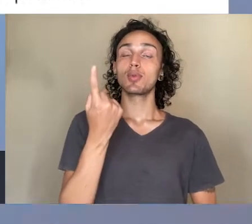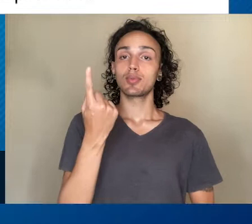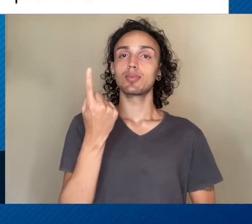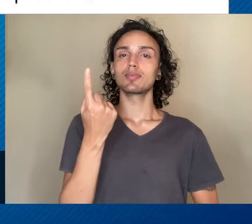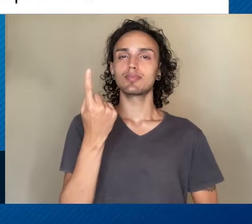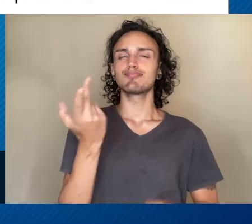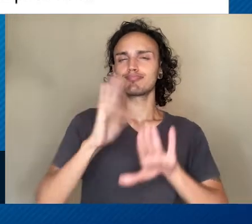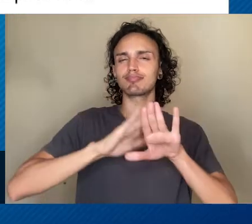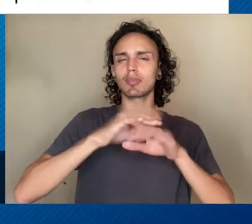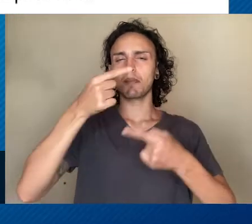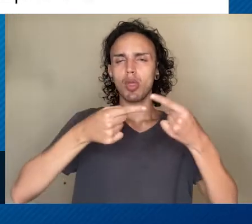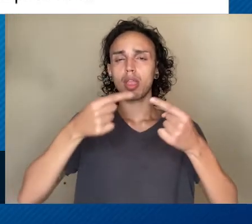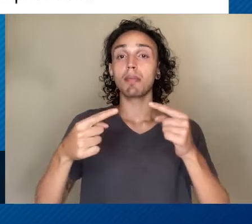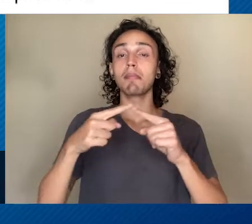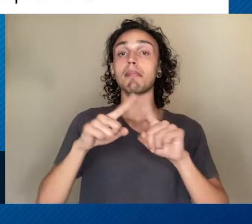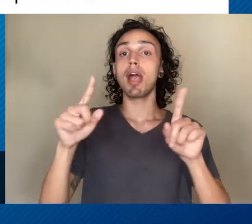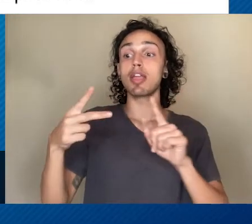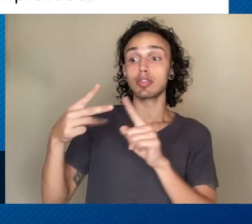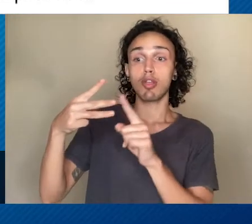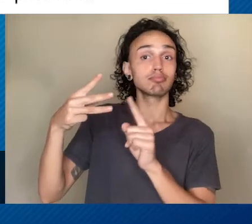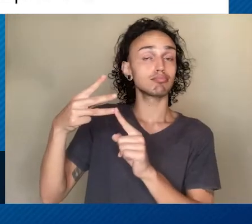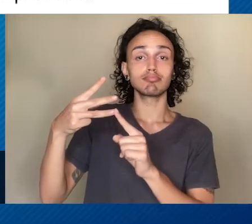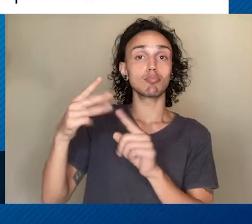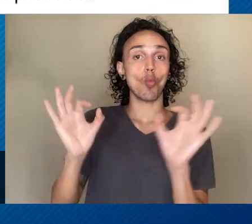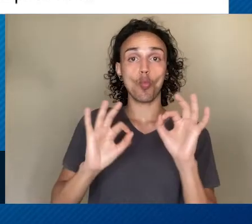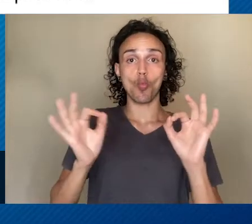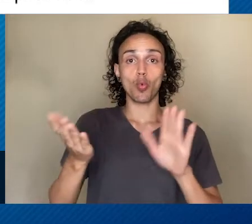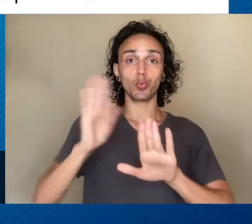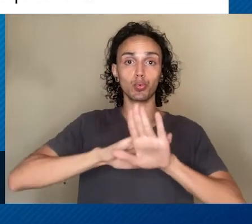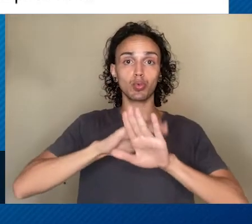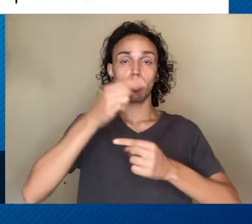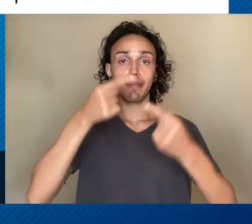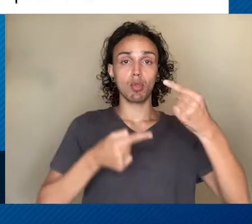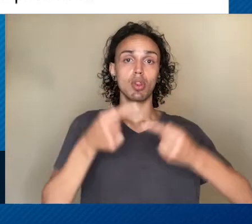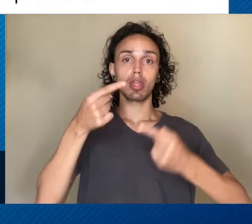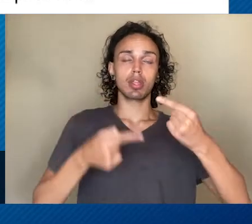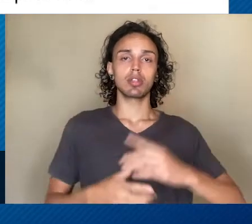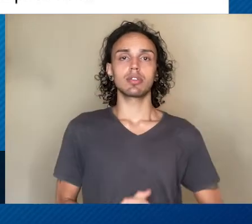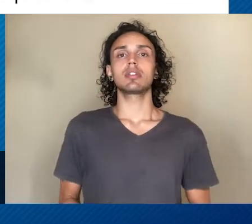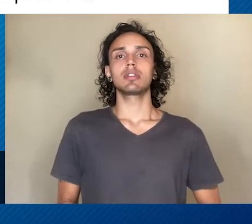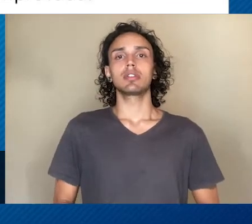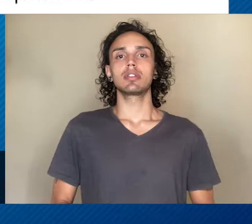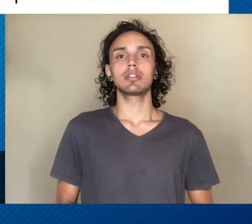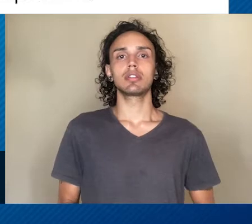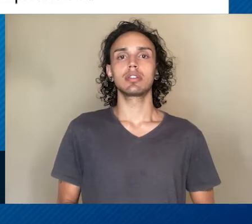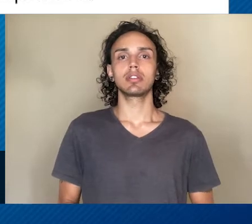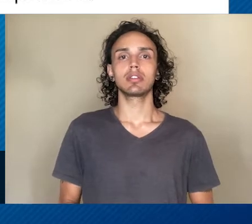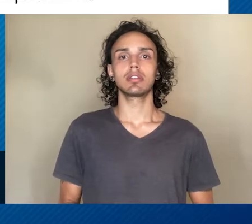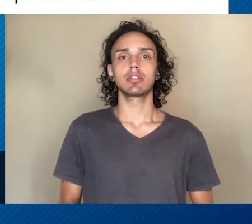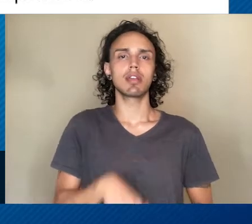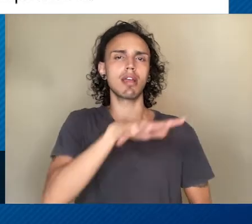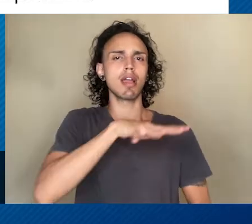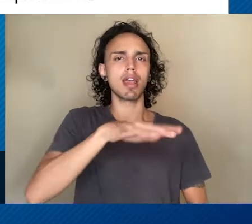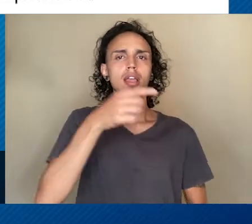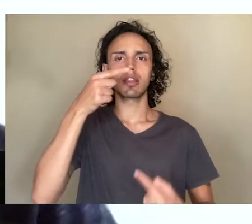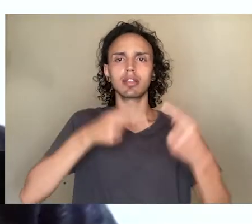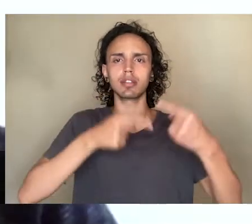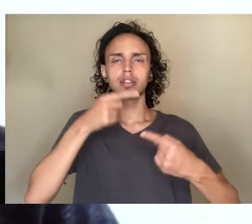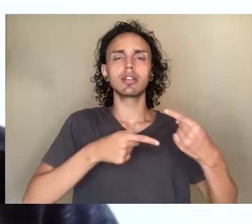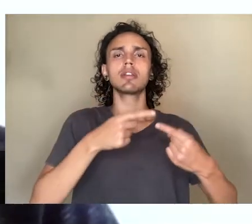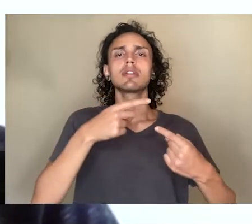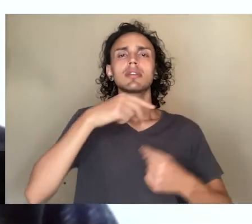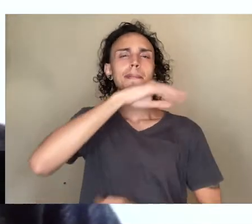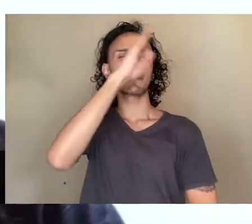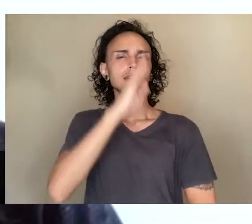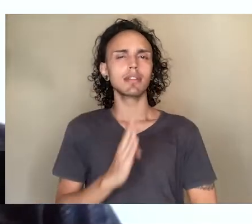político bem claro, mas os outros dois nem tanto. A gente tem ali também não só atores do campo político brasileiro, mas também